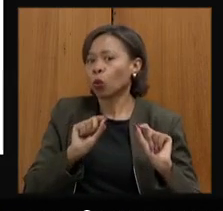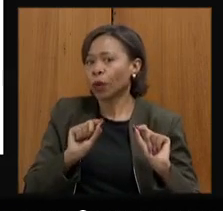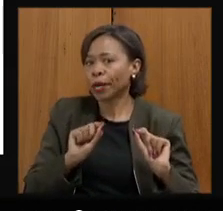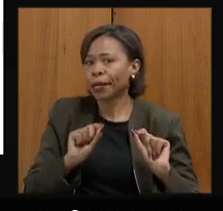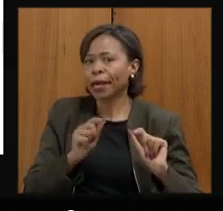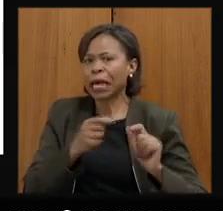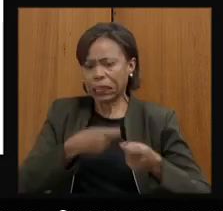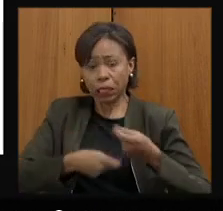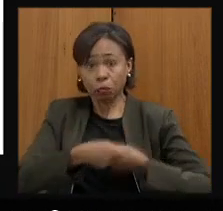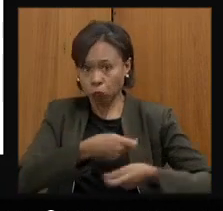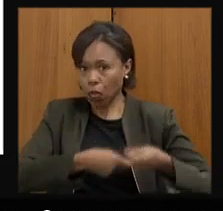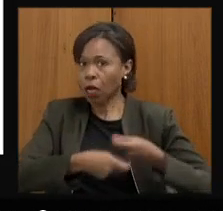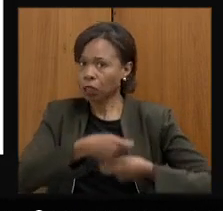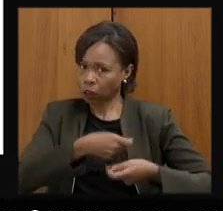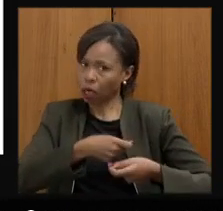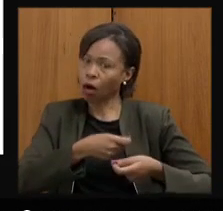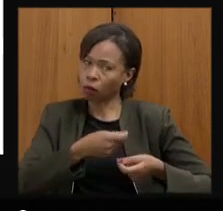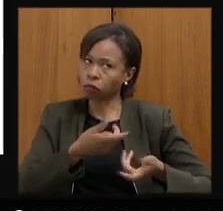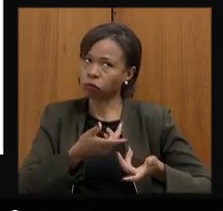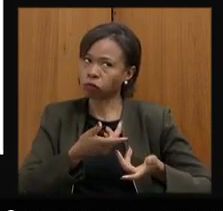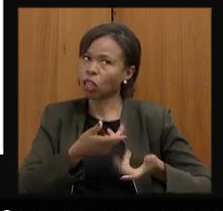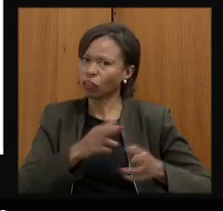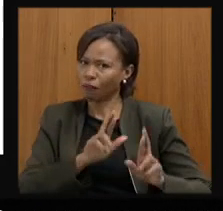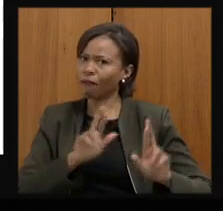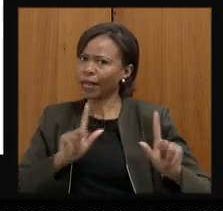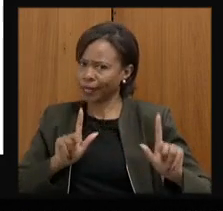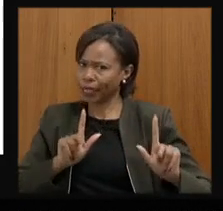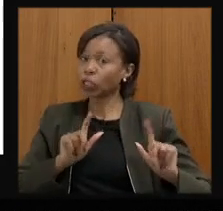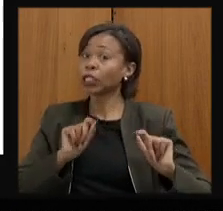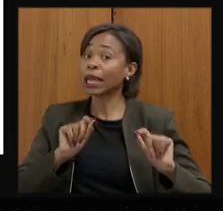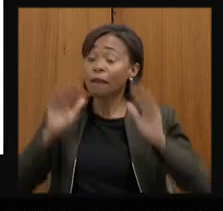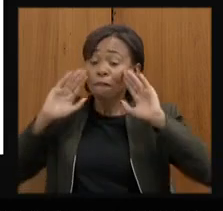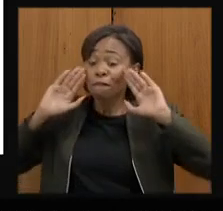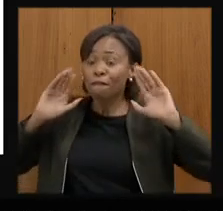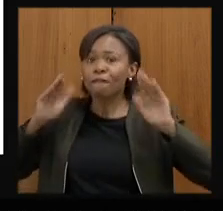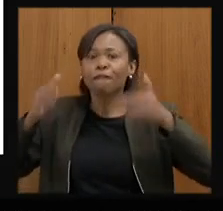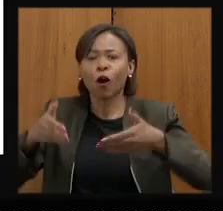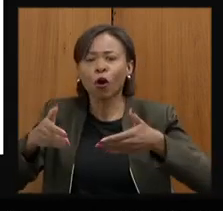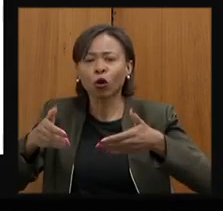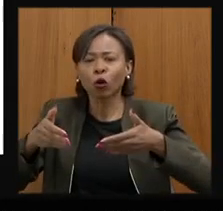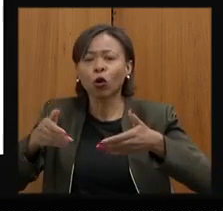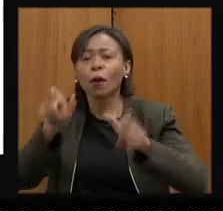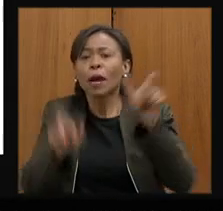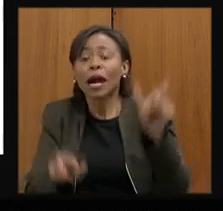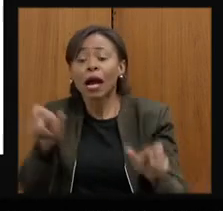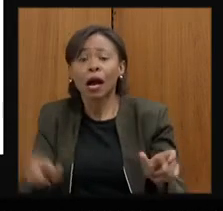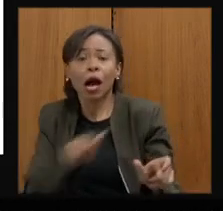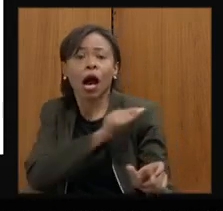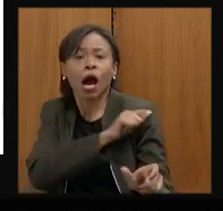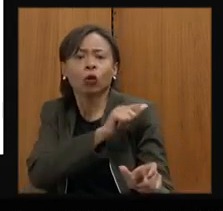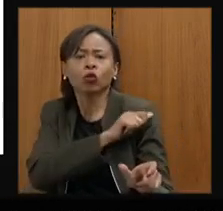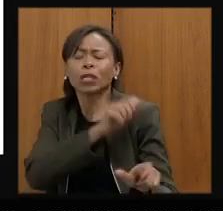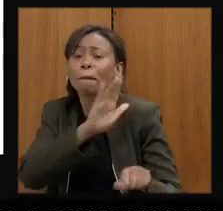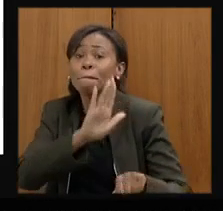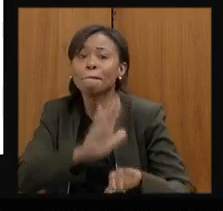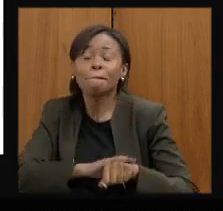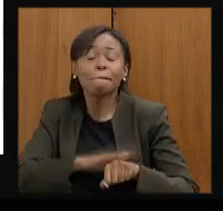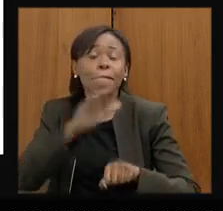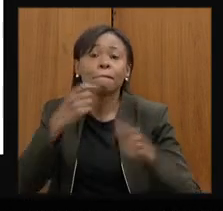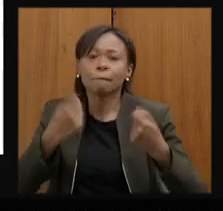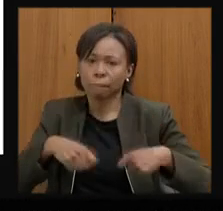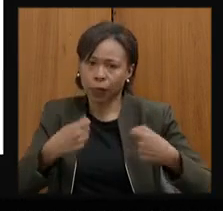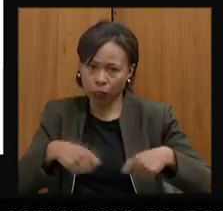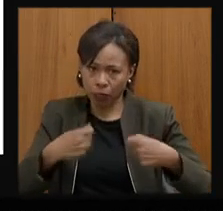diferente em relação à gestão do reforço escolar, de foco naqueles estudantes que mais precisavam. Então, essa primeira